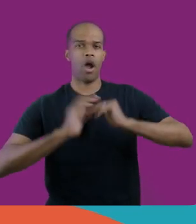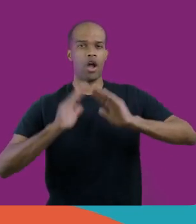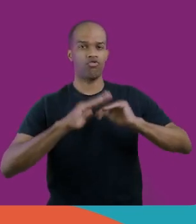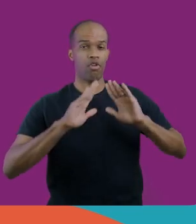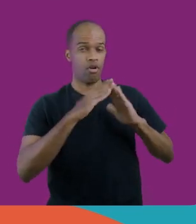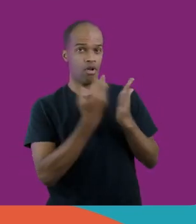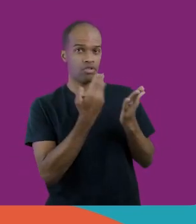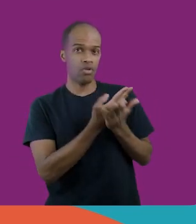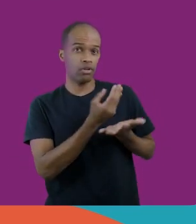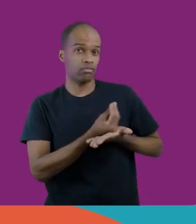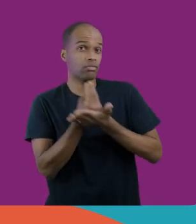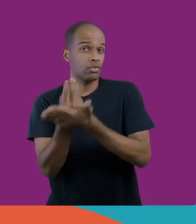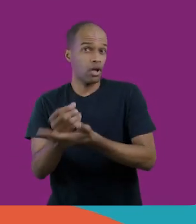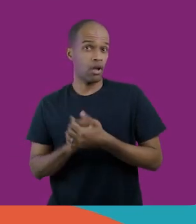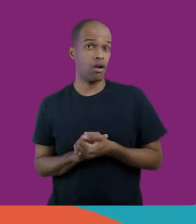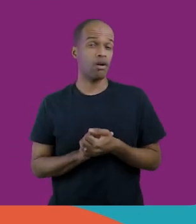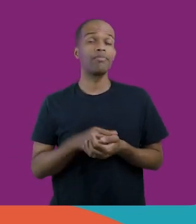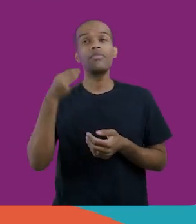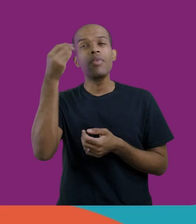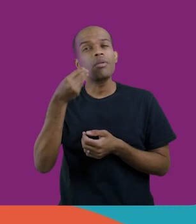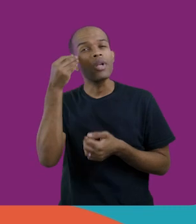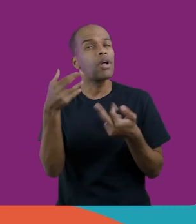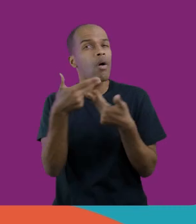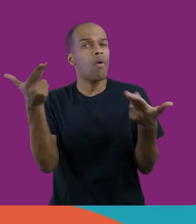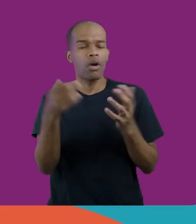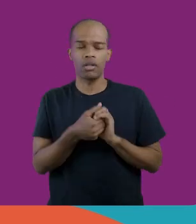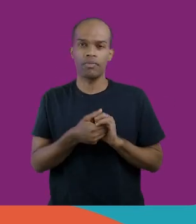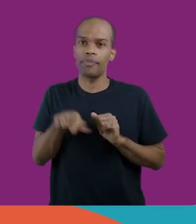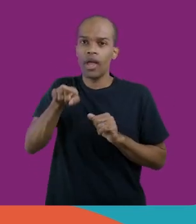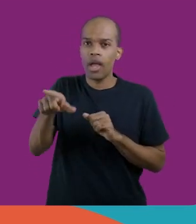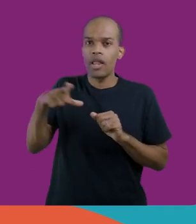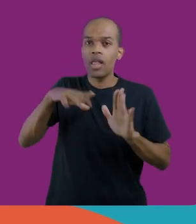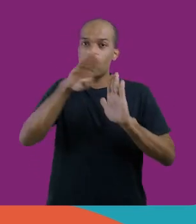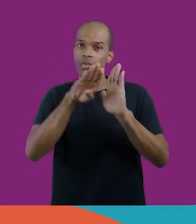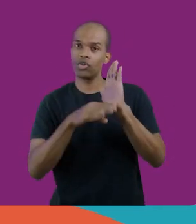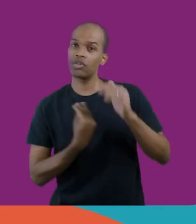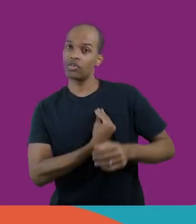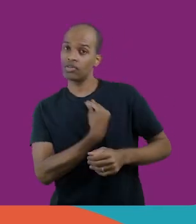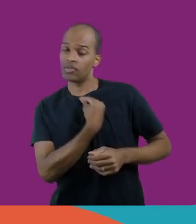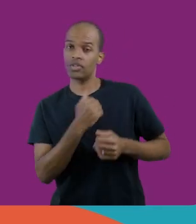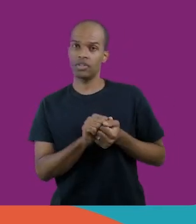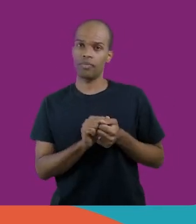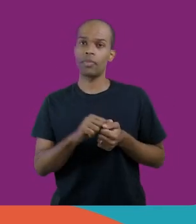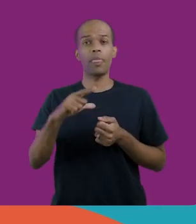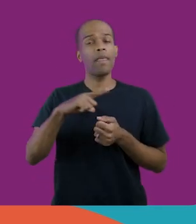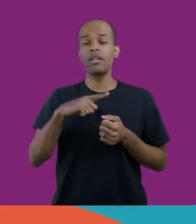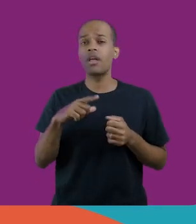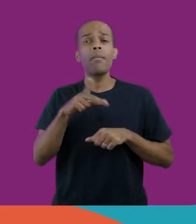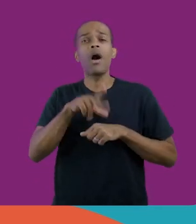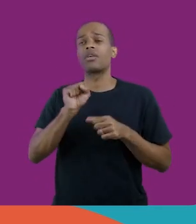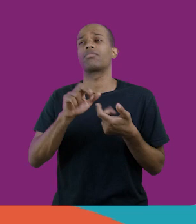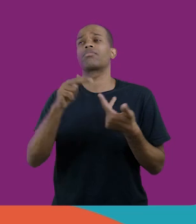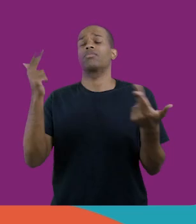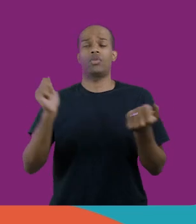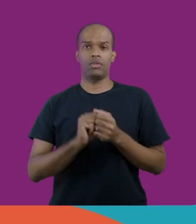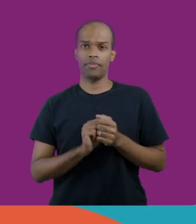práticas, a escola, o componente práticas, experimentais. Então, ou seja, ele tem o projeto de vida, ele tem pós-média.